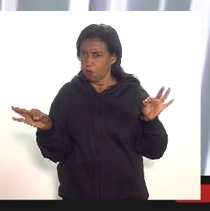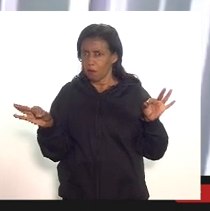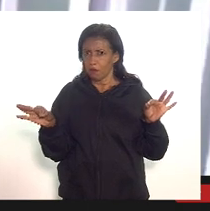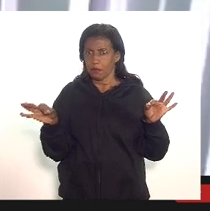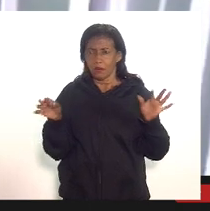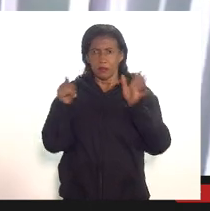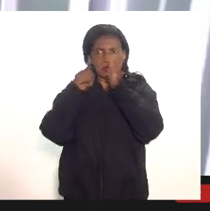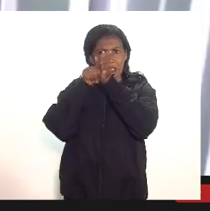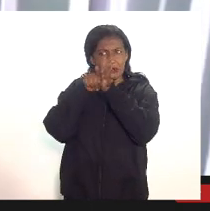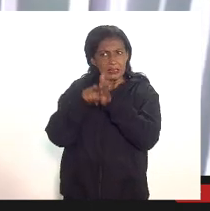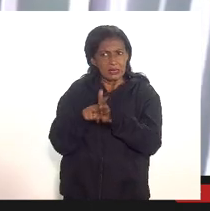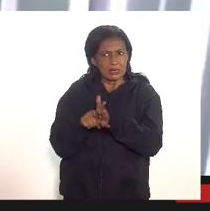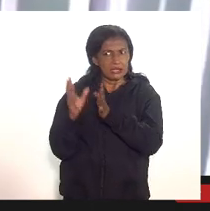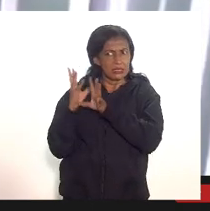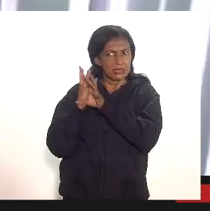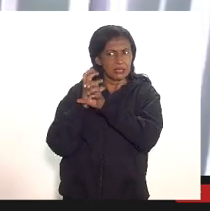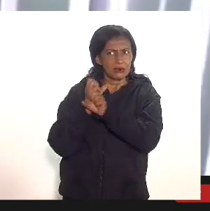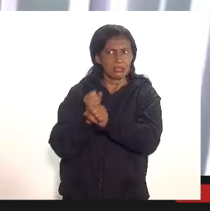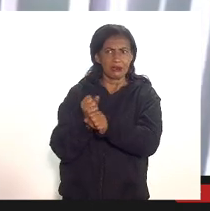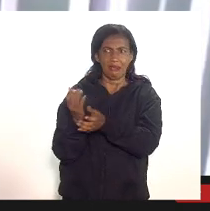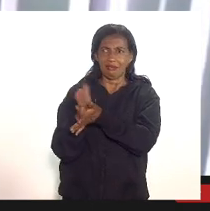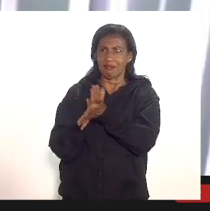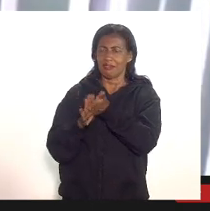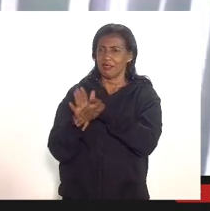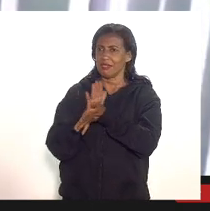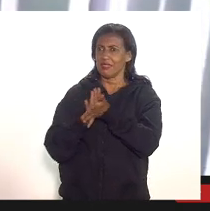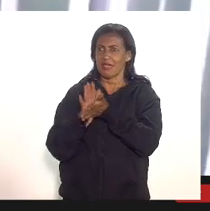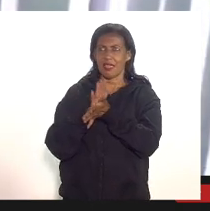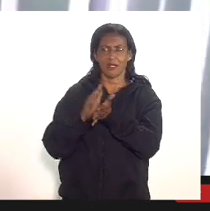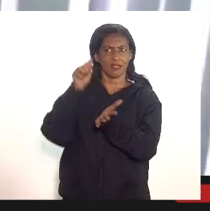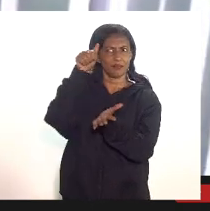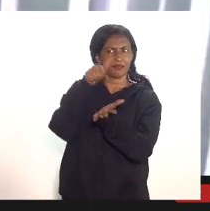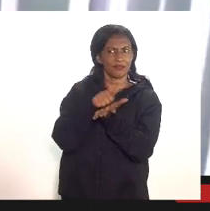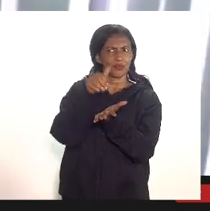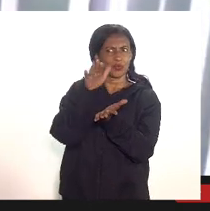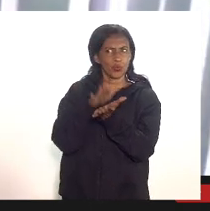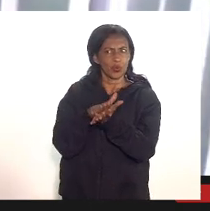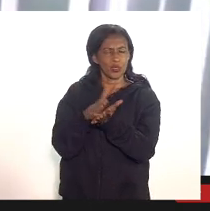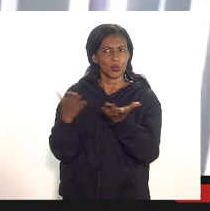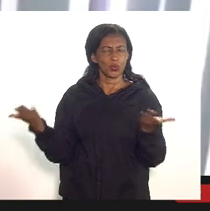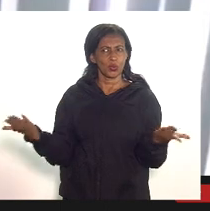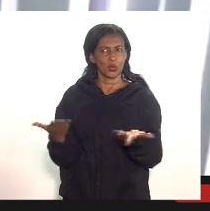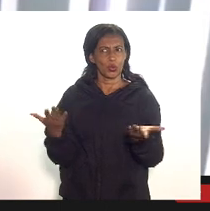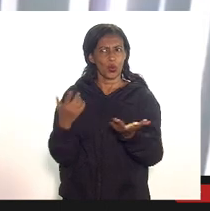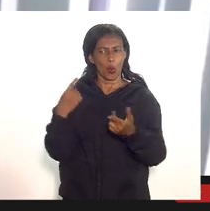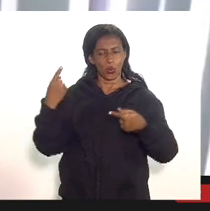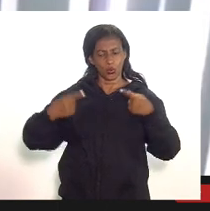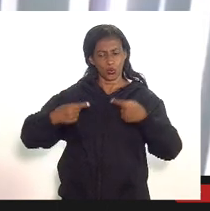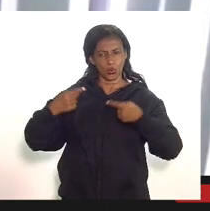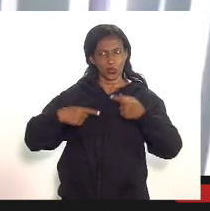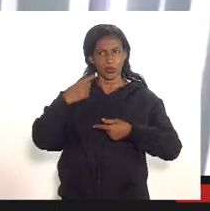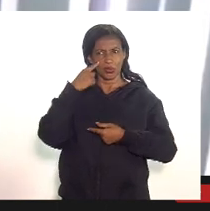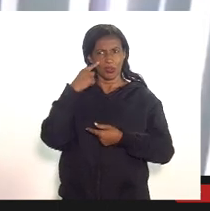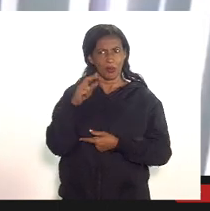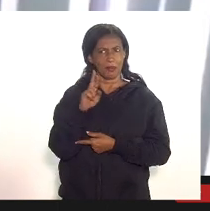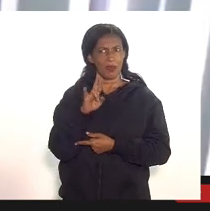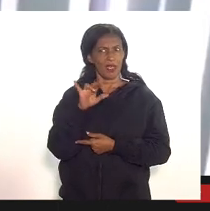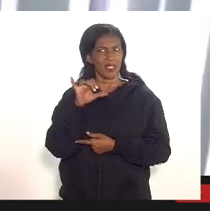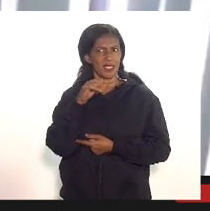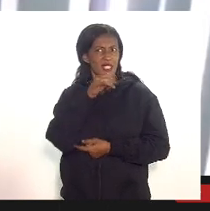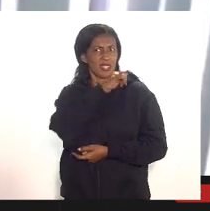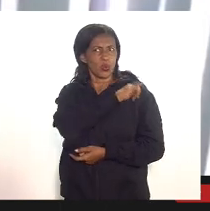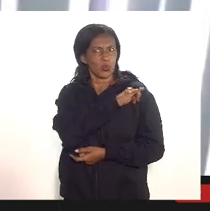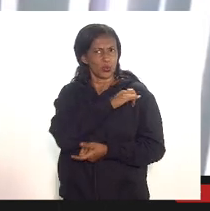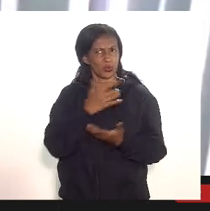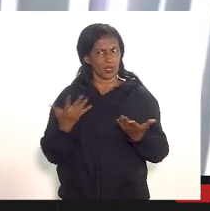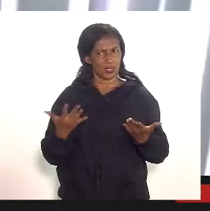Auditoria de Dedutibilidade com as consequências que nós estamos aqui apurando para as receitas do estado do Rio de Janeiro então assim eu